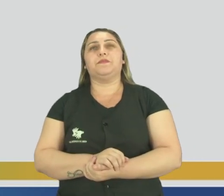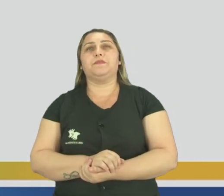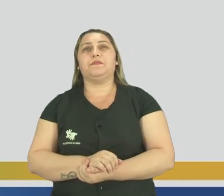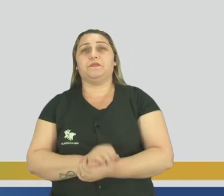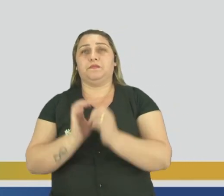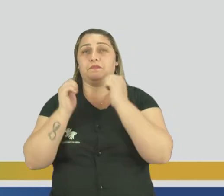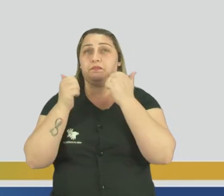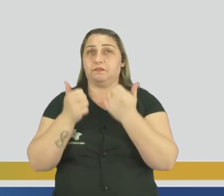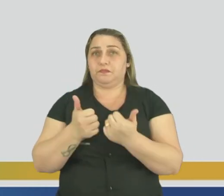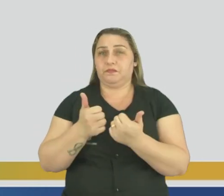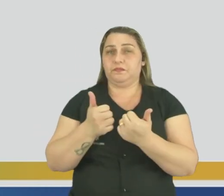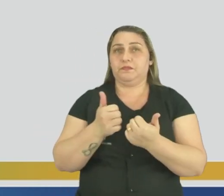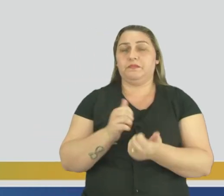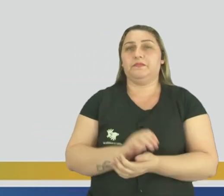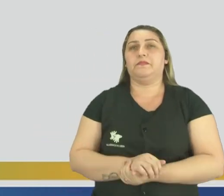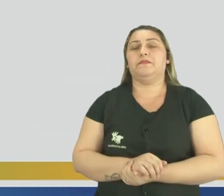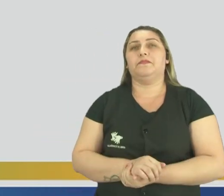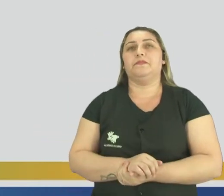Tudo certinho.